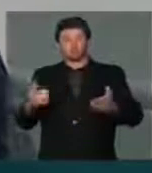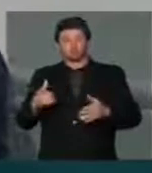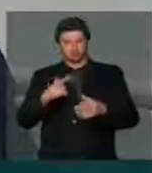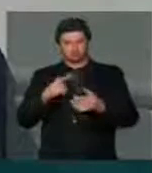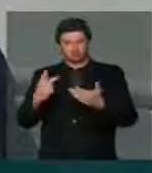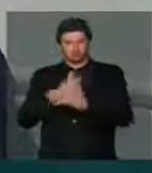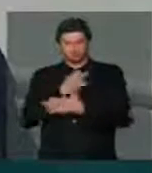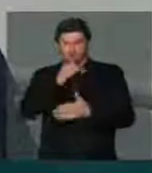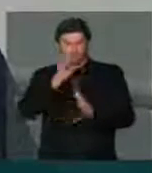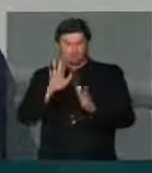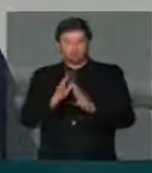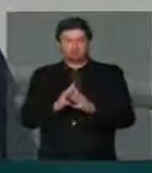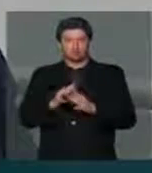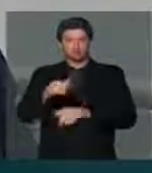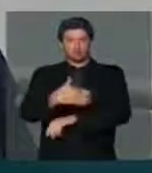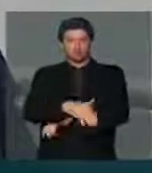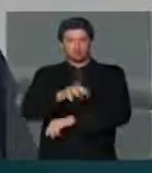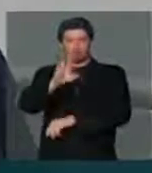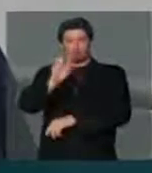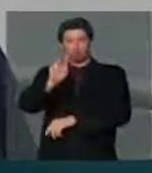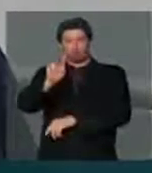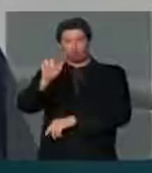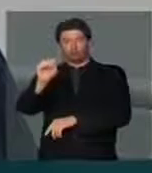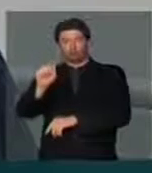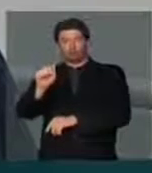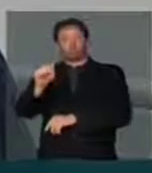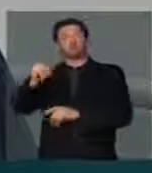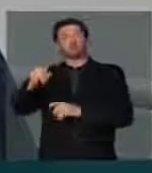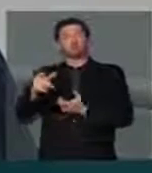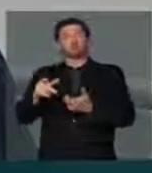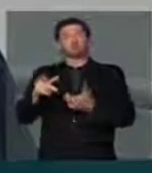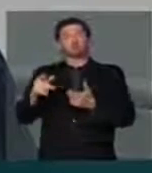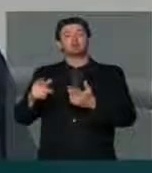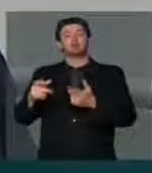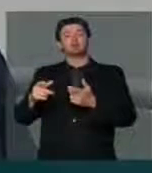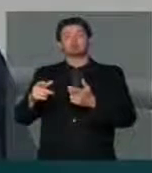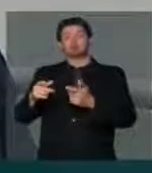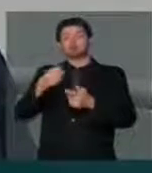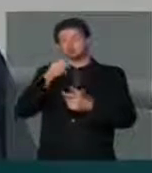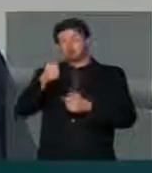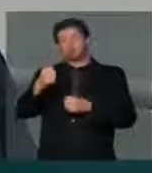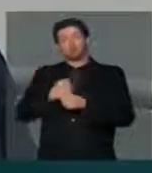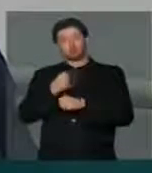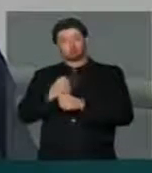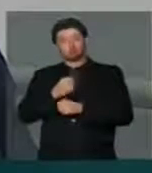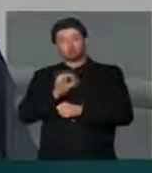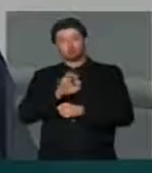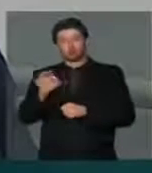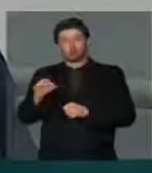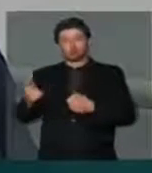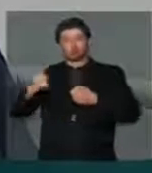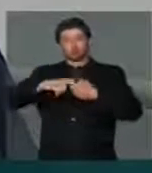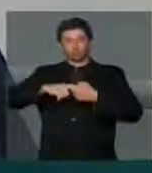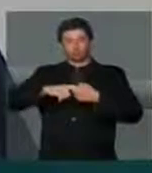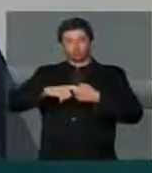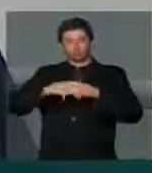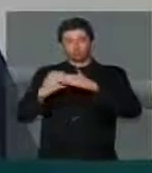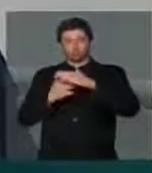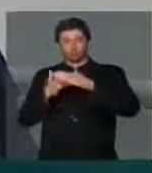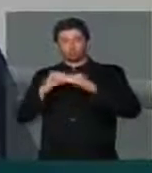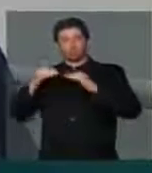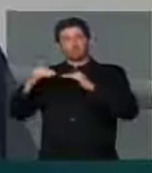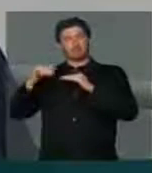caso de uma rodovia que está sendo muito bem construída por um consórcio de empresas